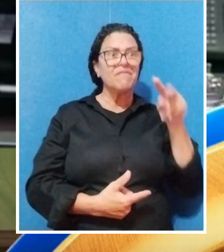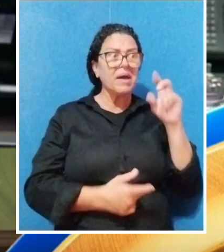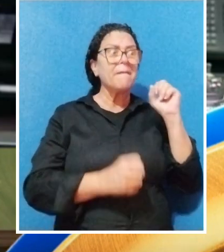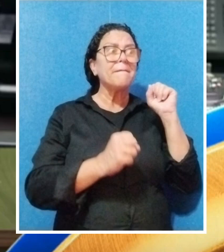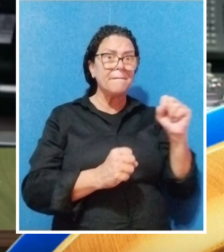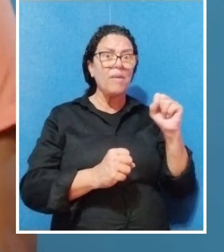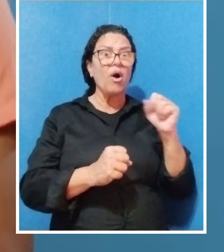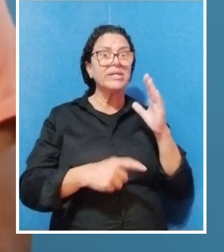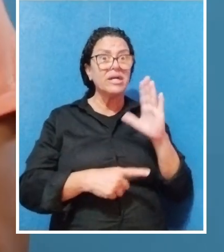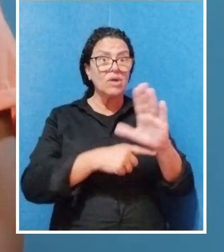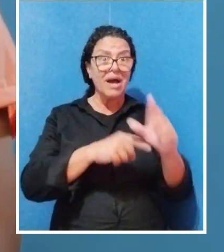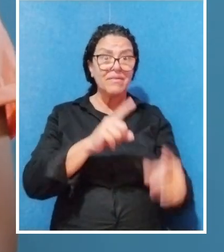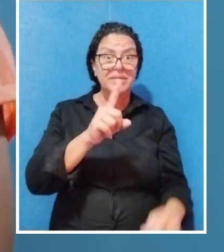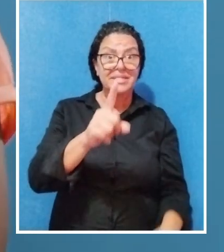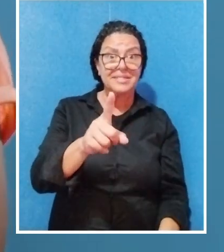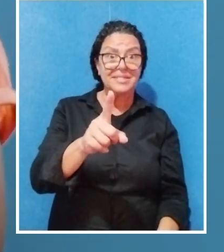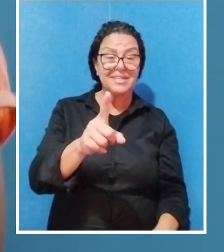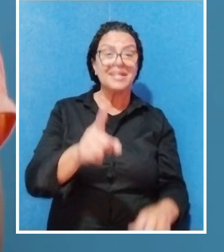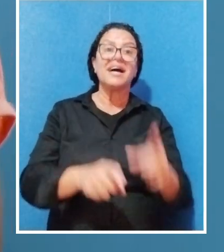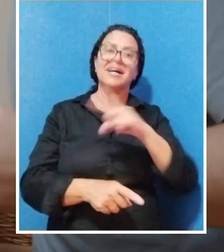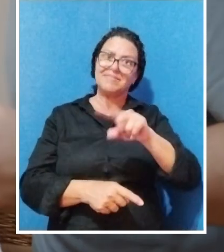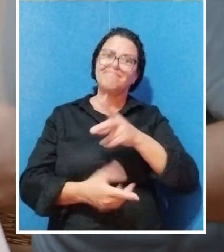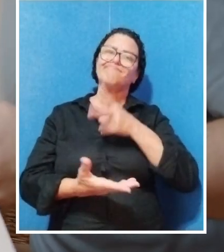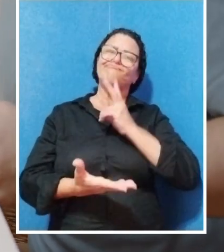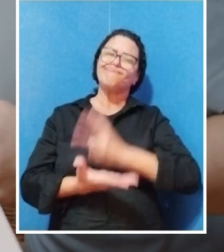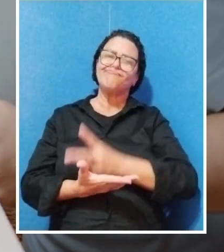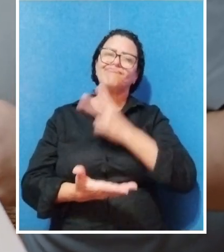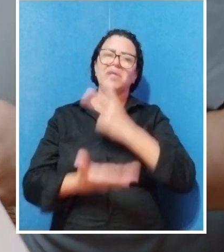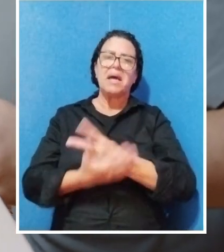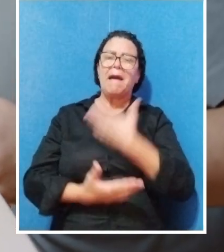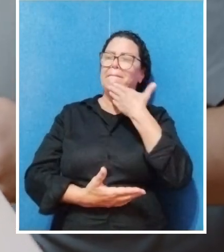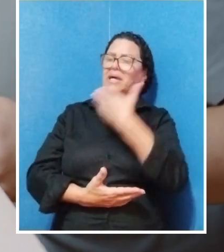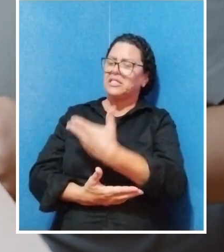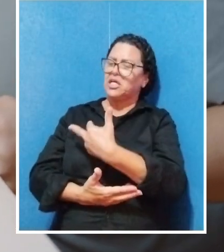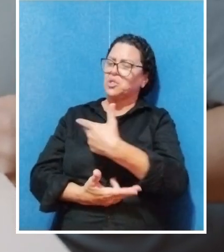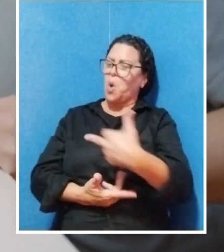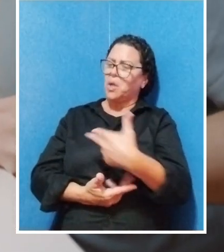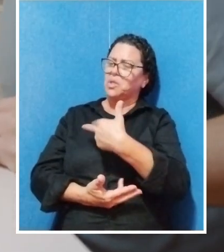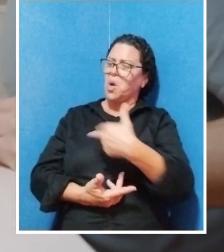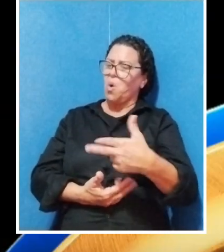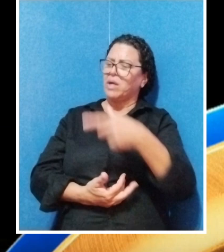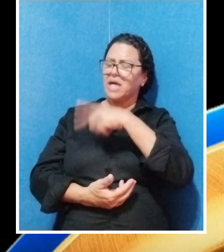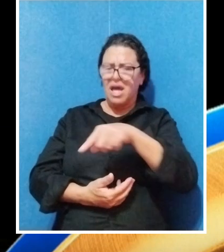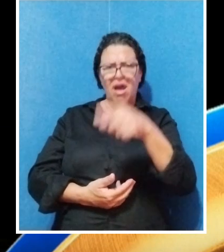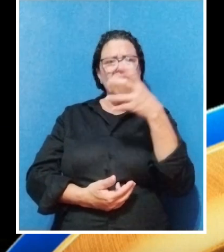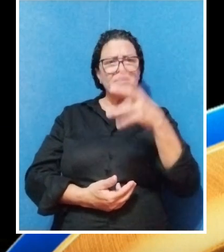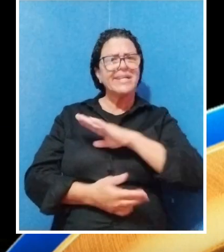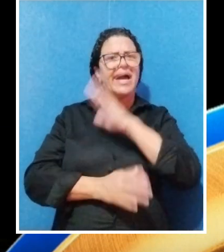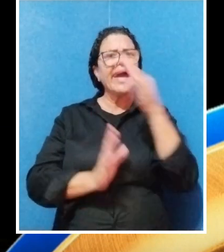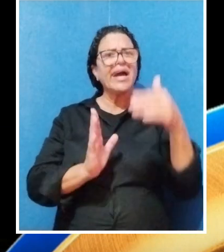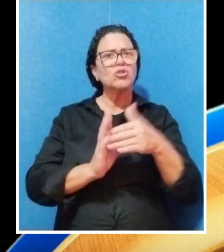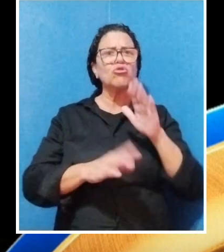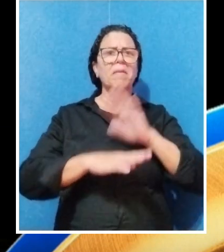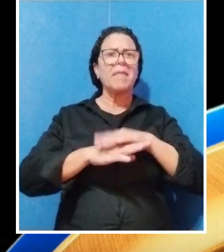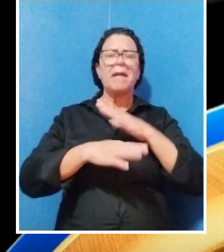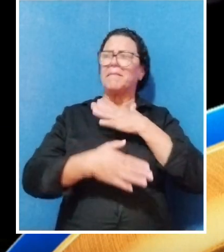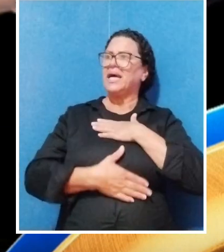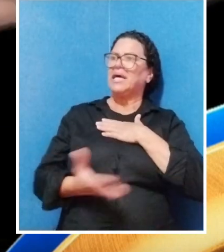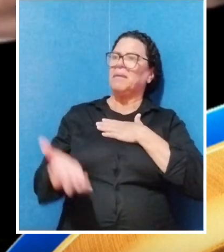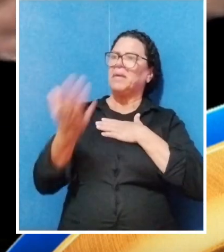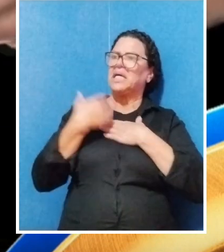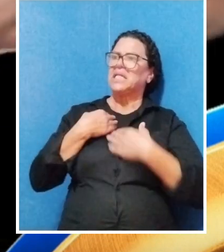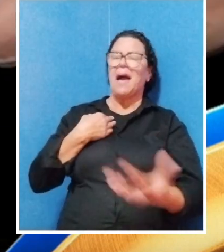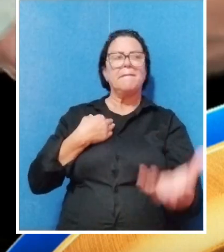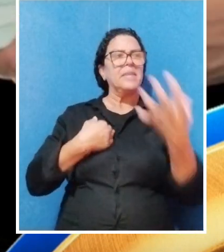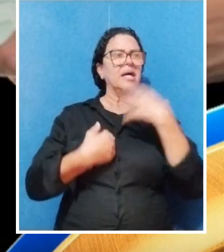você ver algo que pode te beneficiar, você continua pedindo coisas a eles. Você quer tudo para si